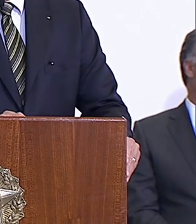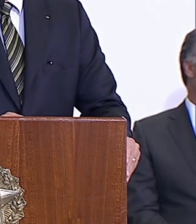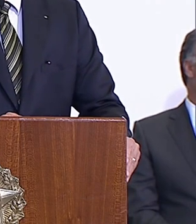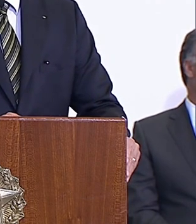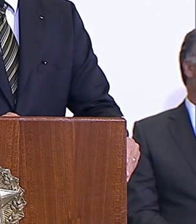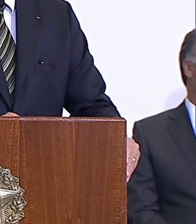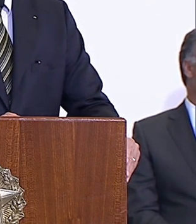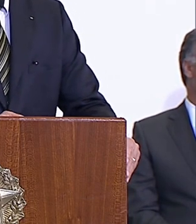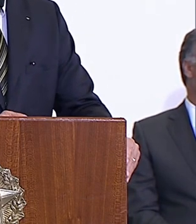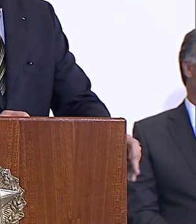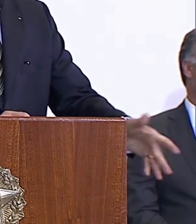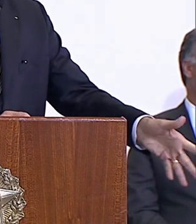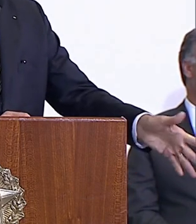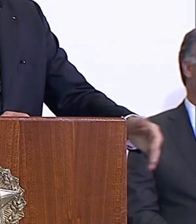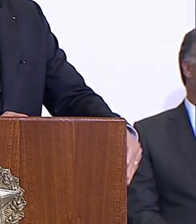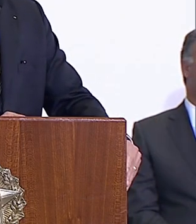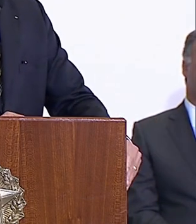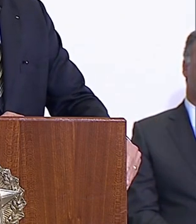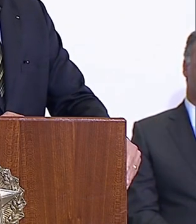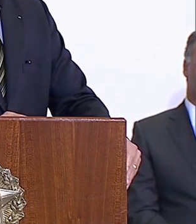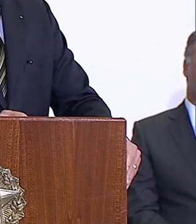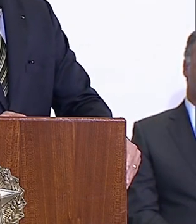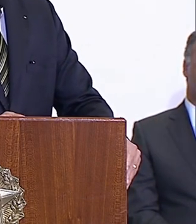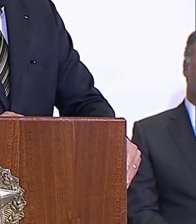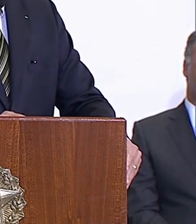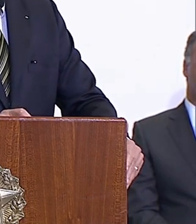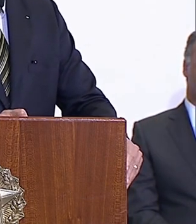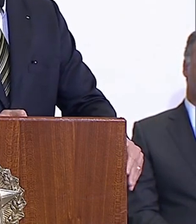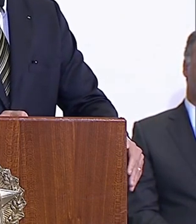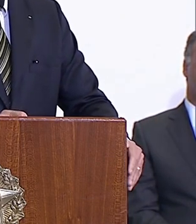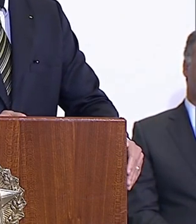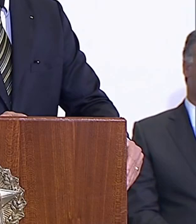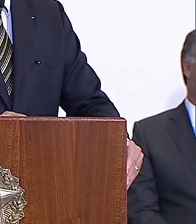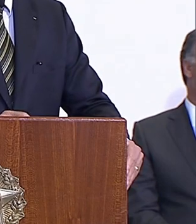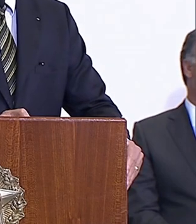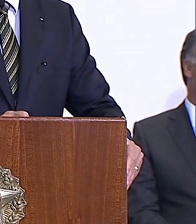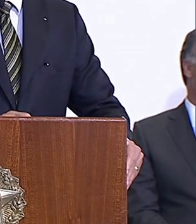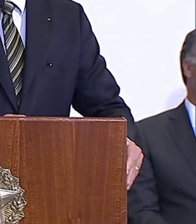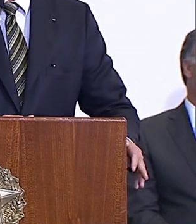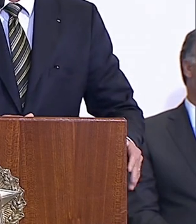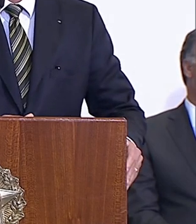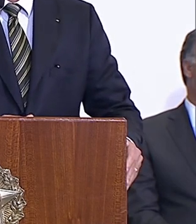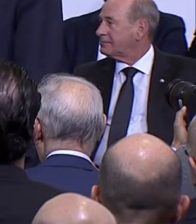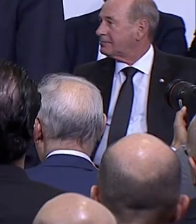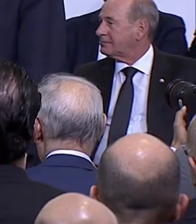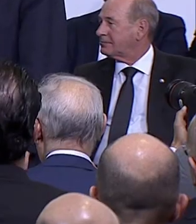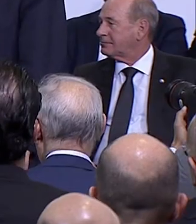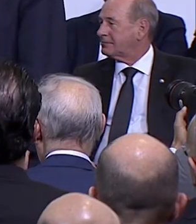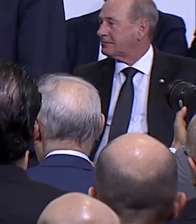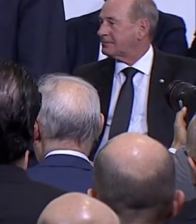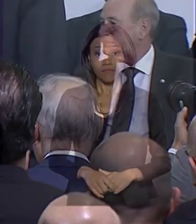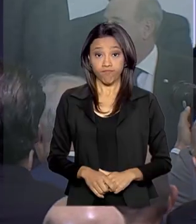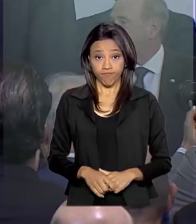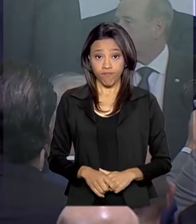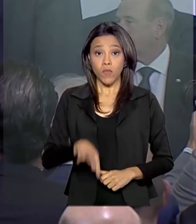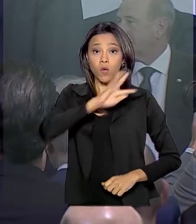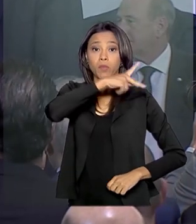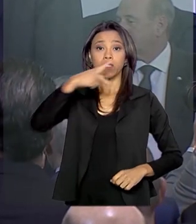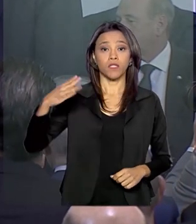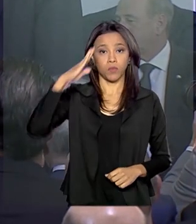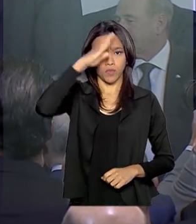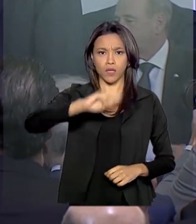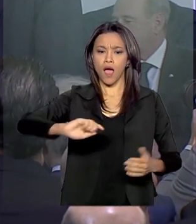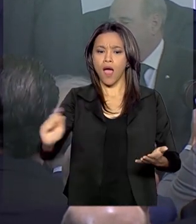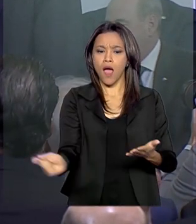que ele investirá no Brasil 10 bilhões de dólares. Bolsonaro também assinou